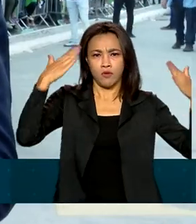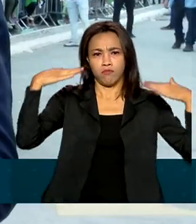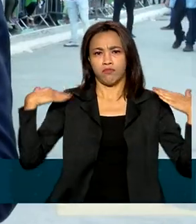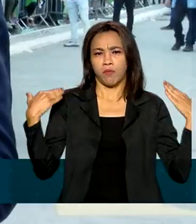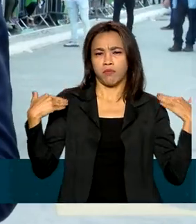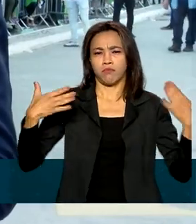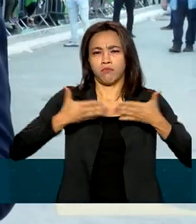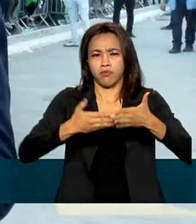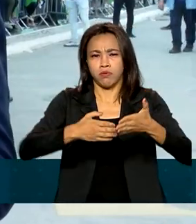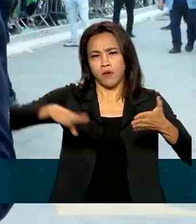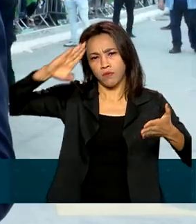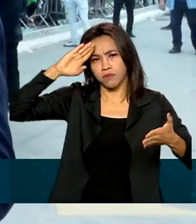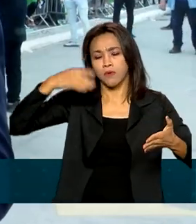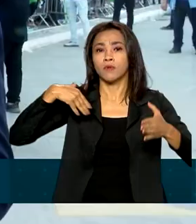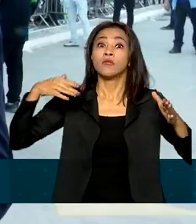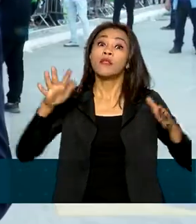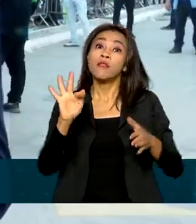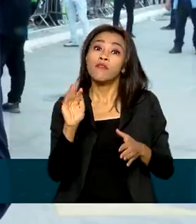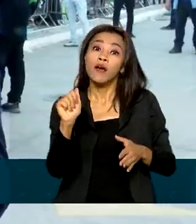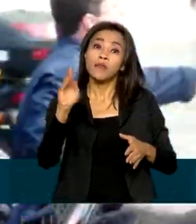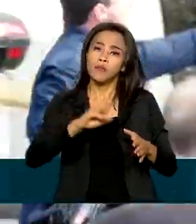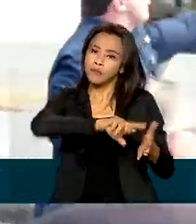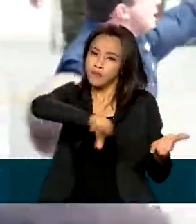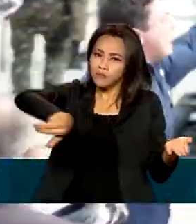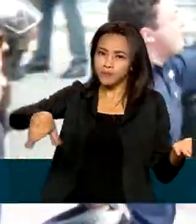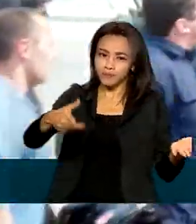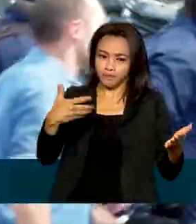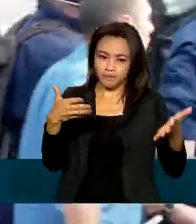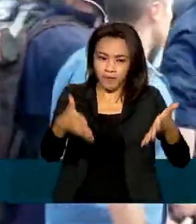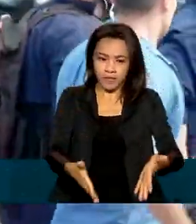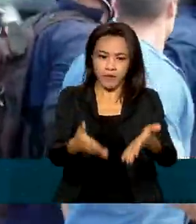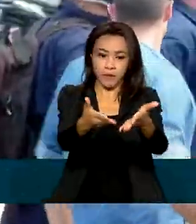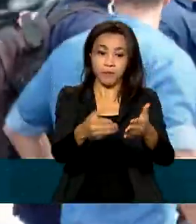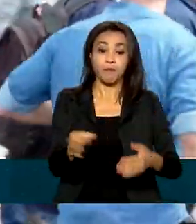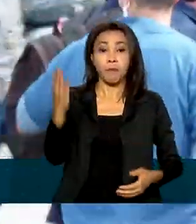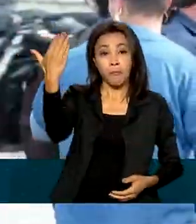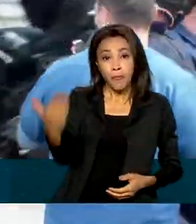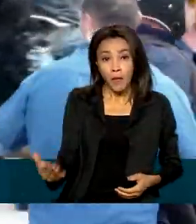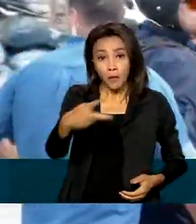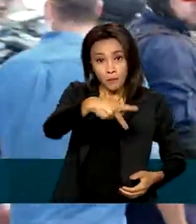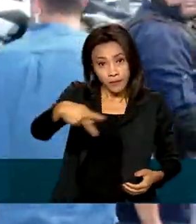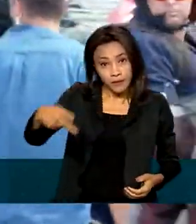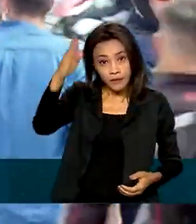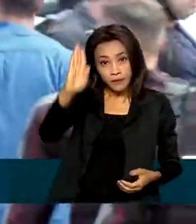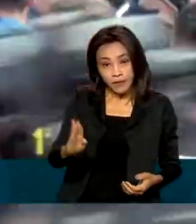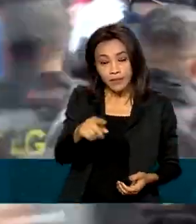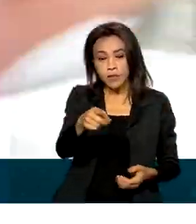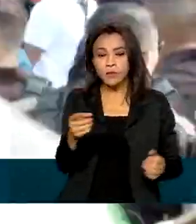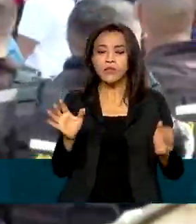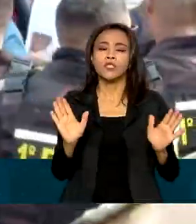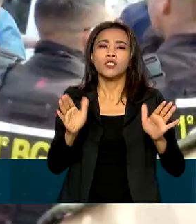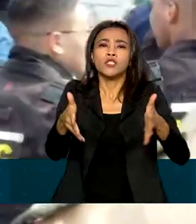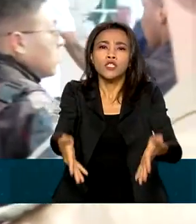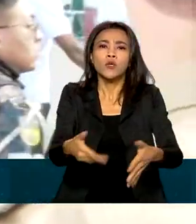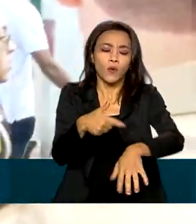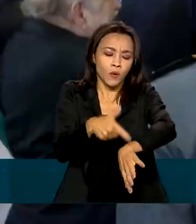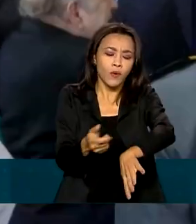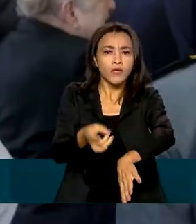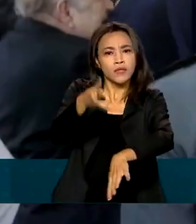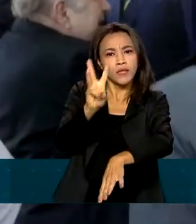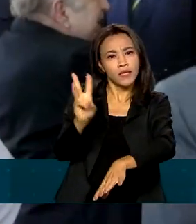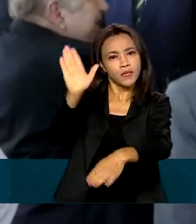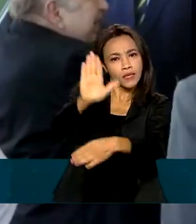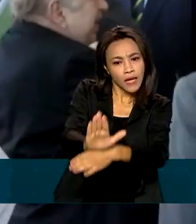para celebrar o Bicentenário da Independência. O presidente da República, Jair Bolsonaro, chegou por volta às 3 horas da tarde.